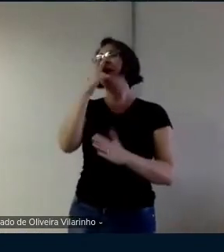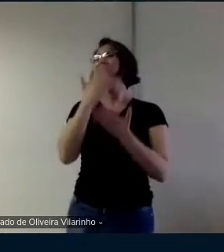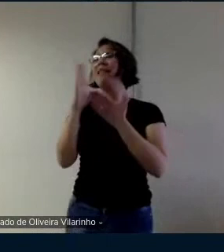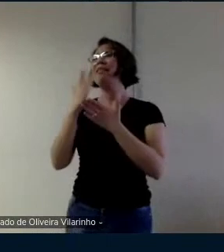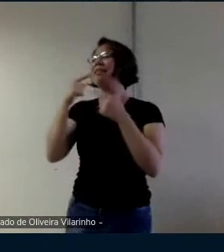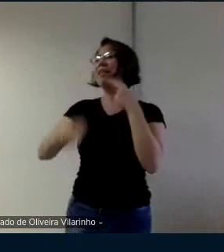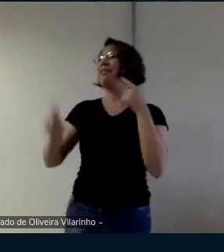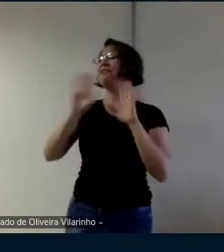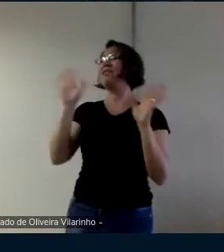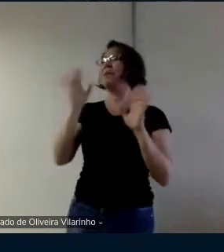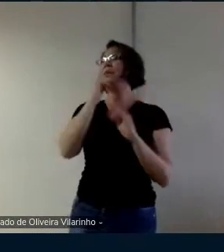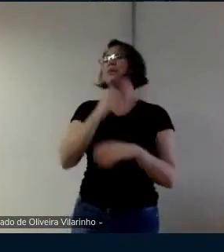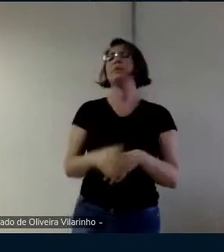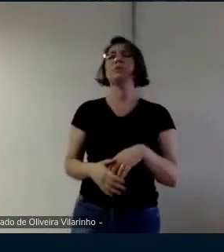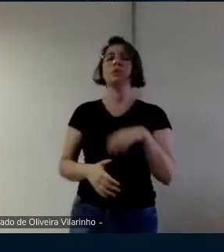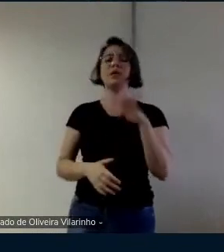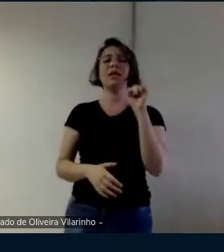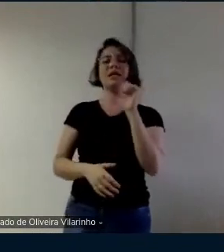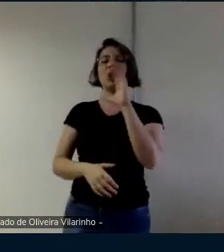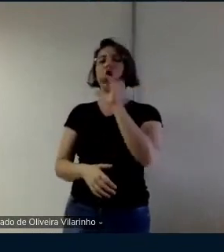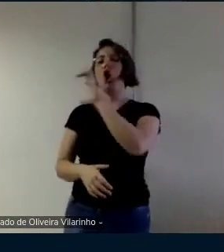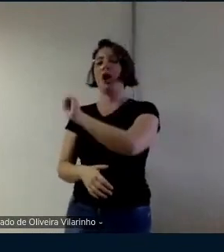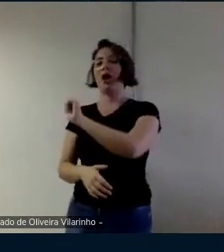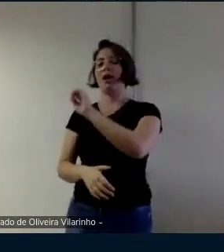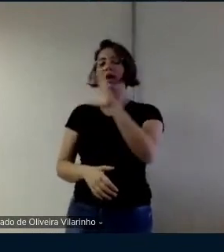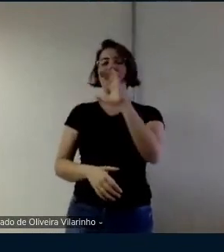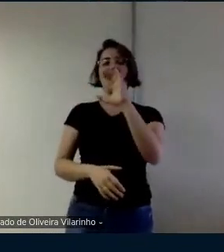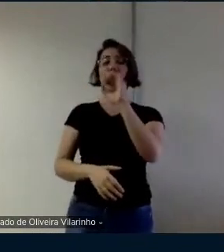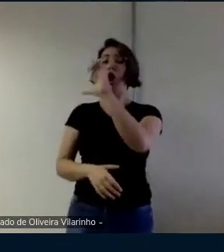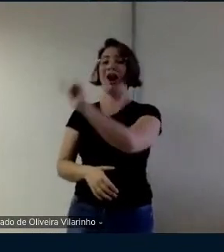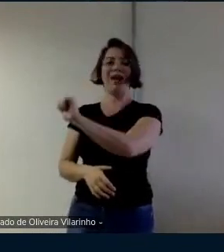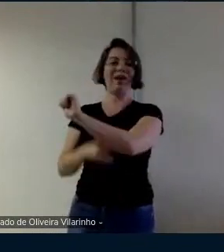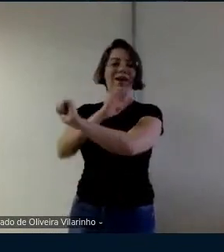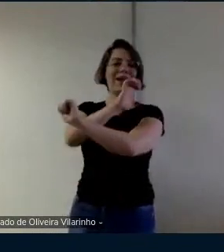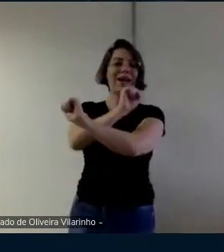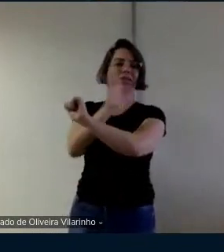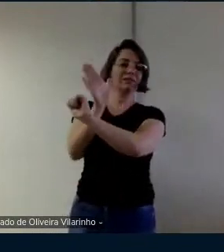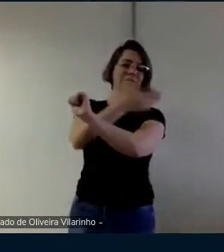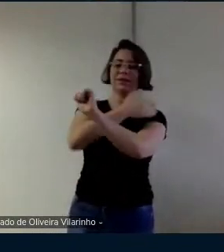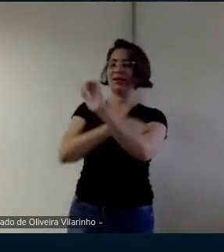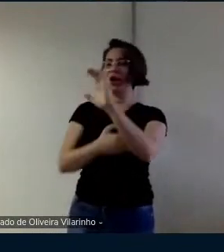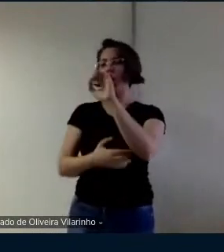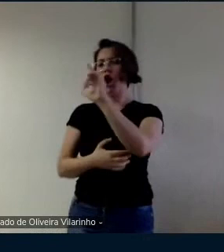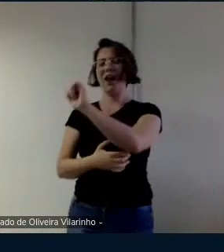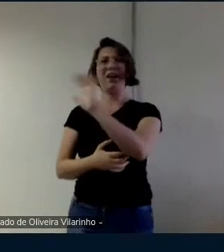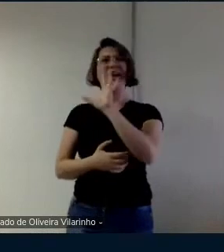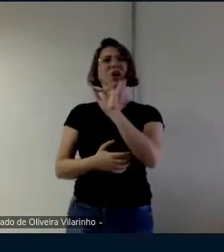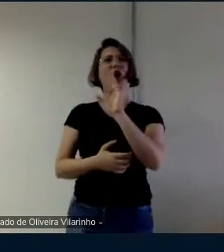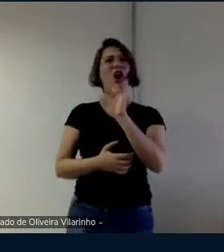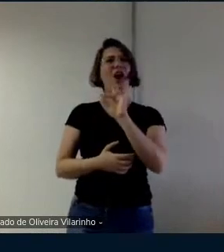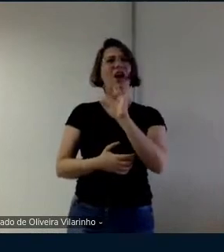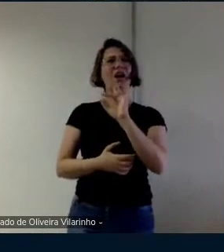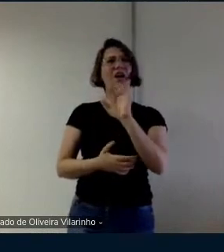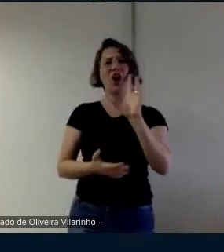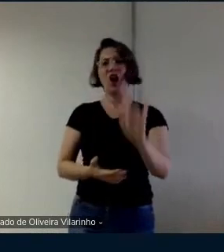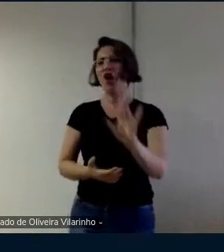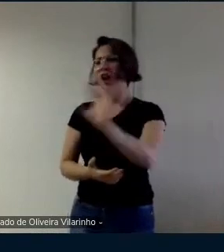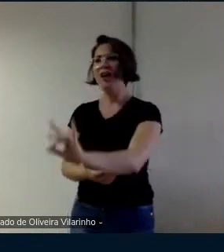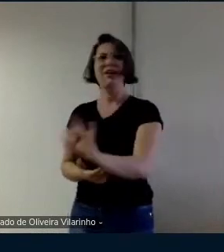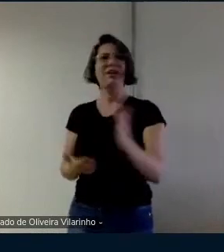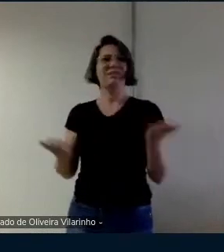a ver escola você tira o cola ele fala assim não cola o que tem a ver então você vai ter uma série de falsos